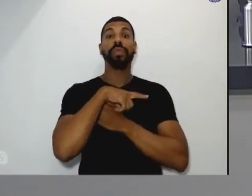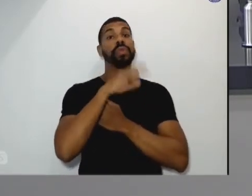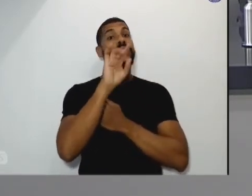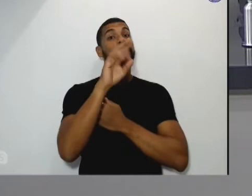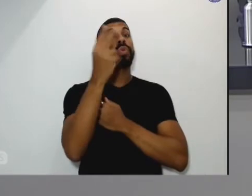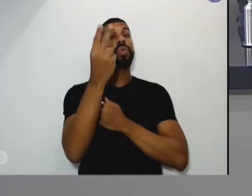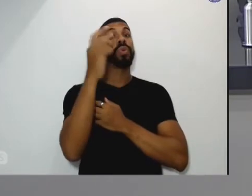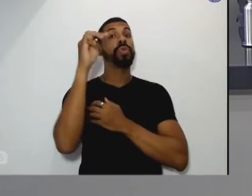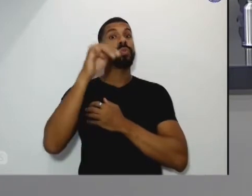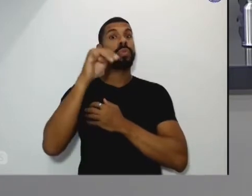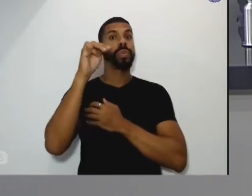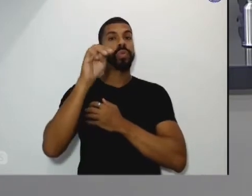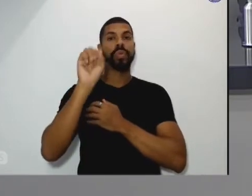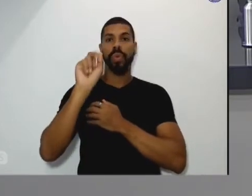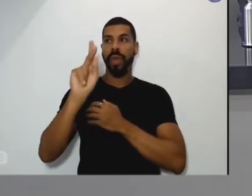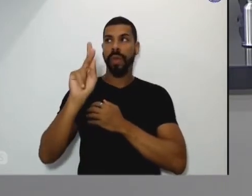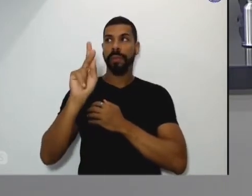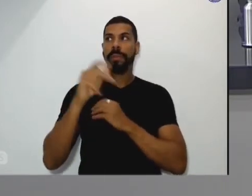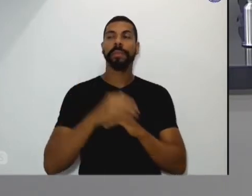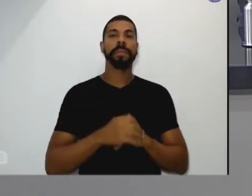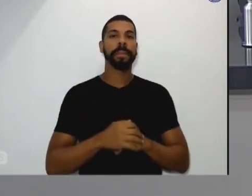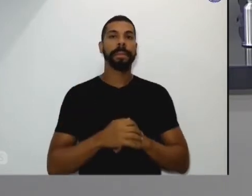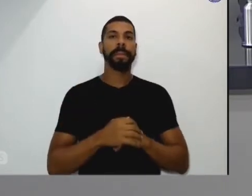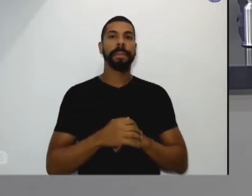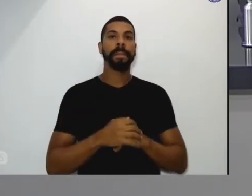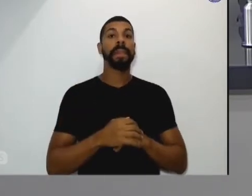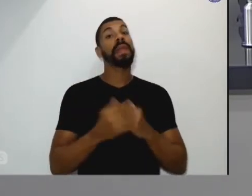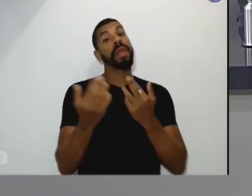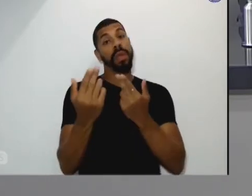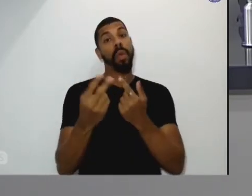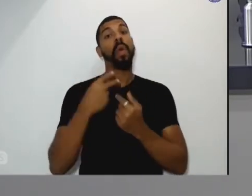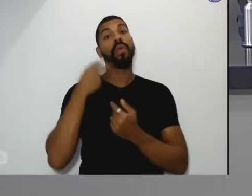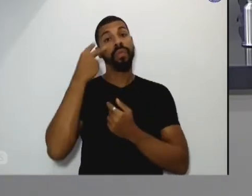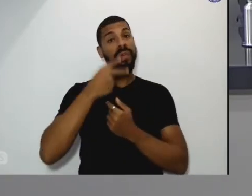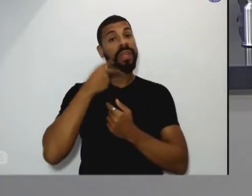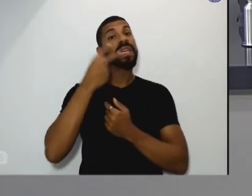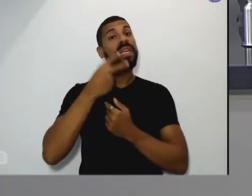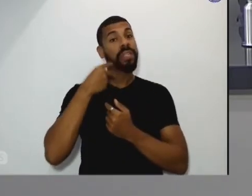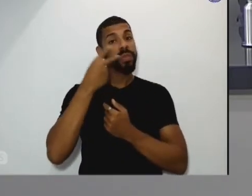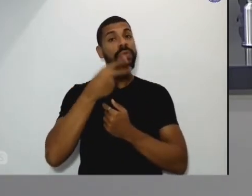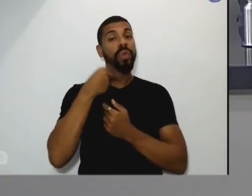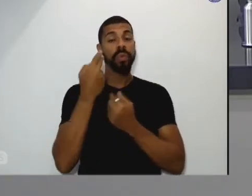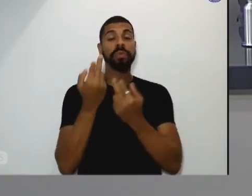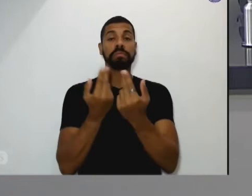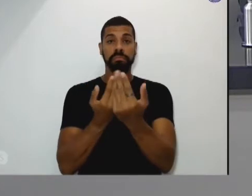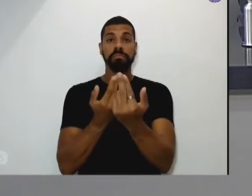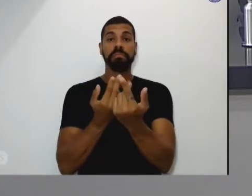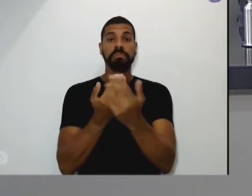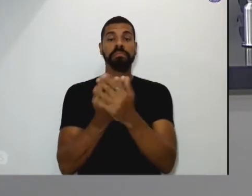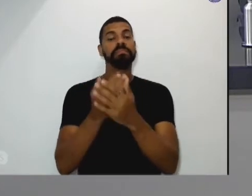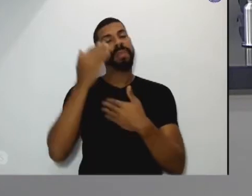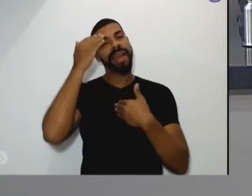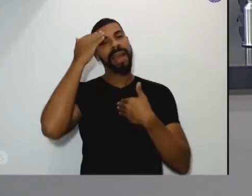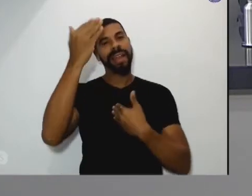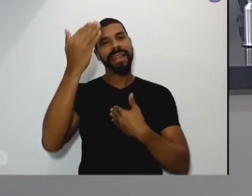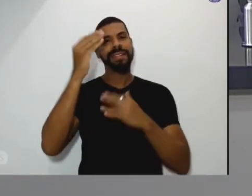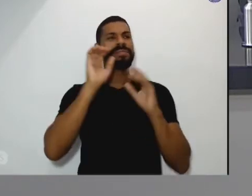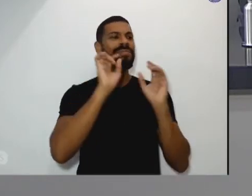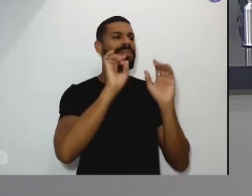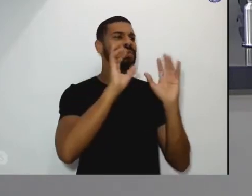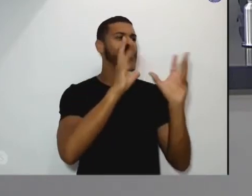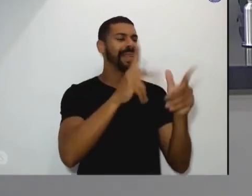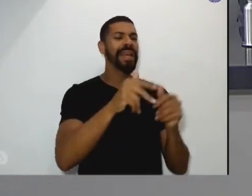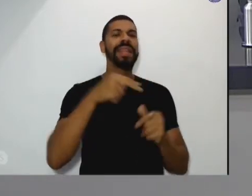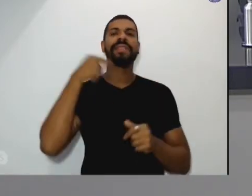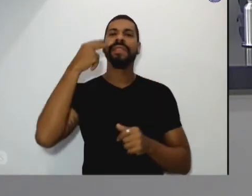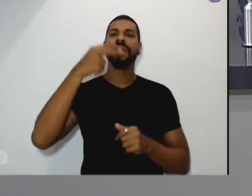está bem a mesma coisa acontecerá com os vereadores aqui que estão aqui na frente novamente agradeço a presença da vereadora Rose vereador